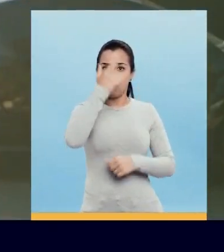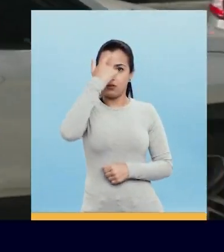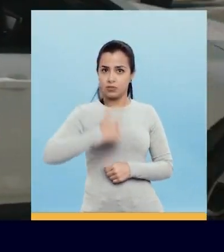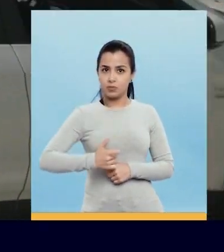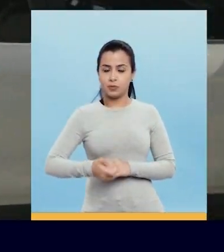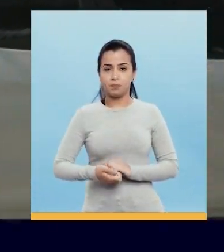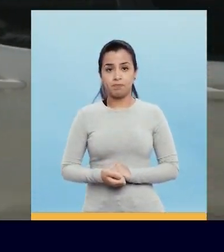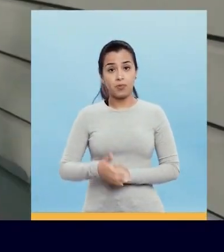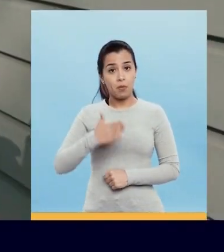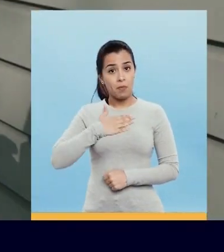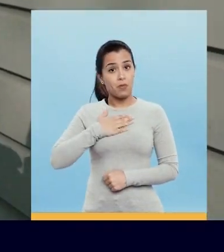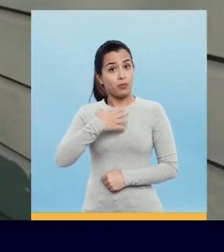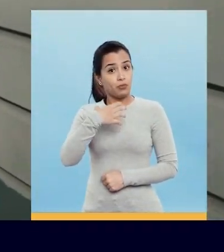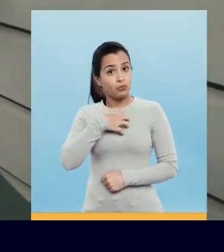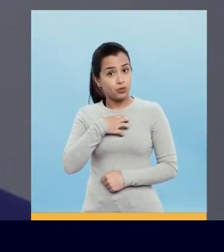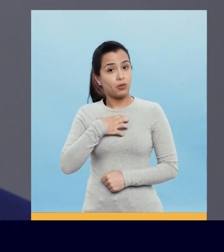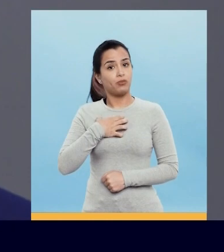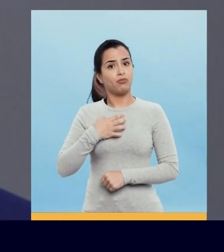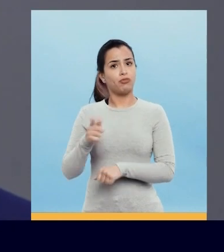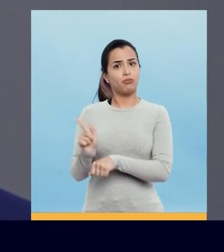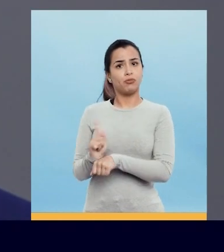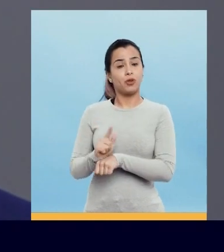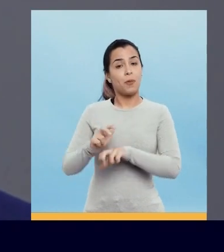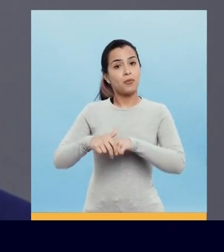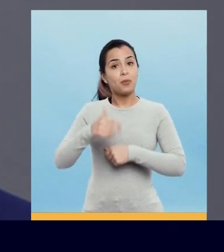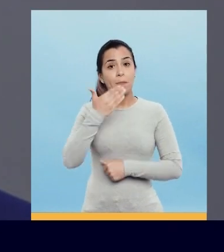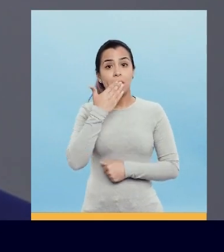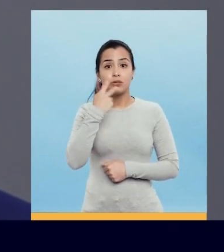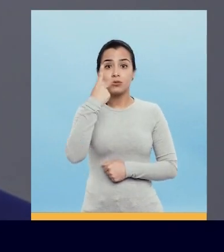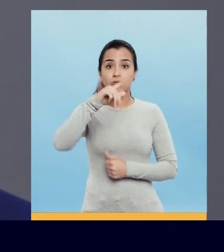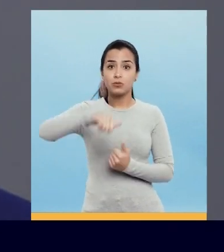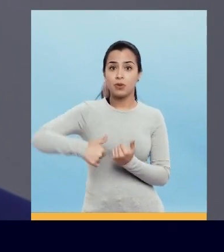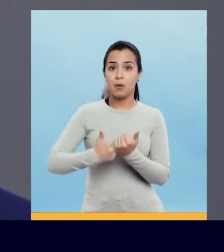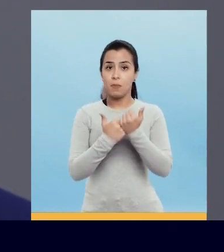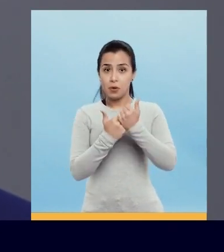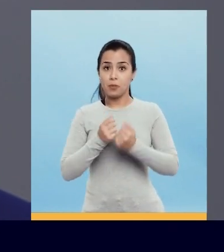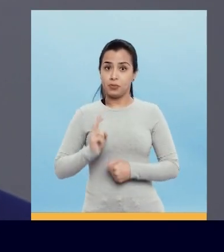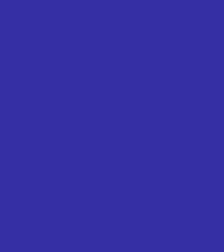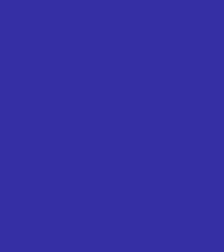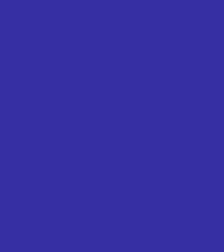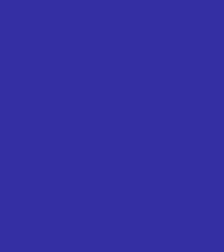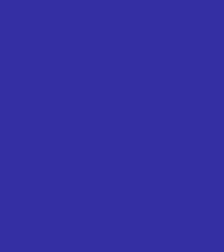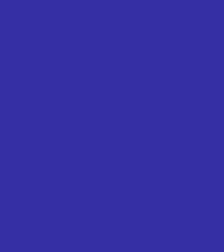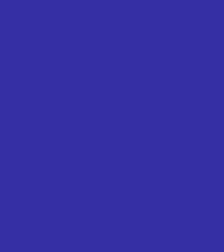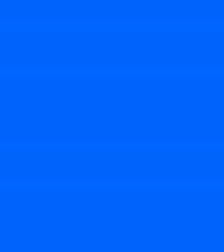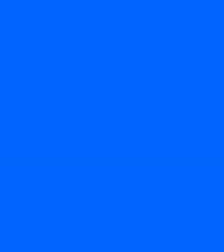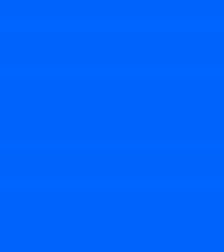Esse é o meu jeito de governar. E por isso eu peço o seu apoio para seguir em frente.